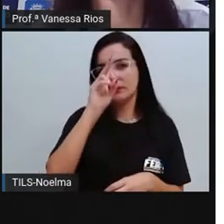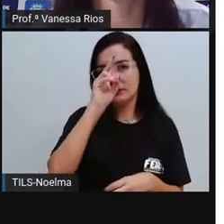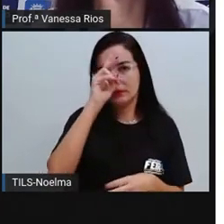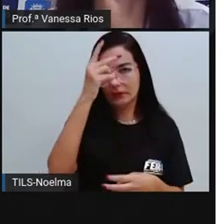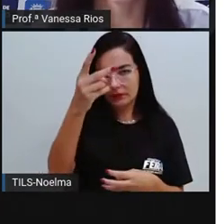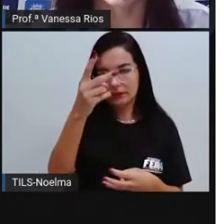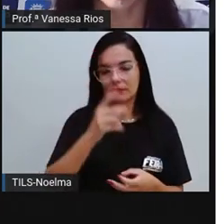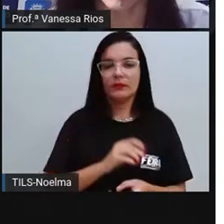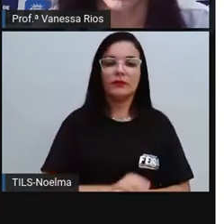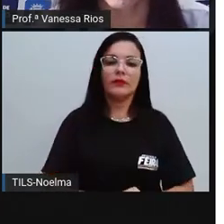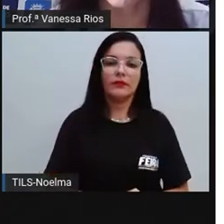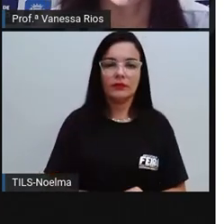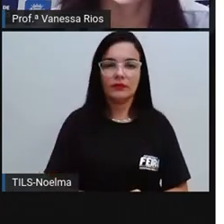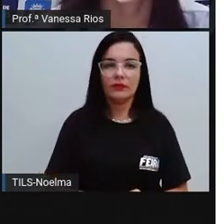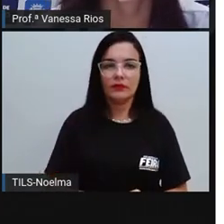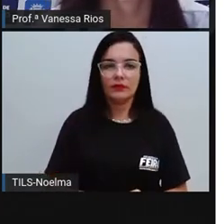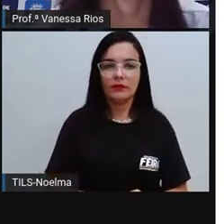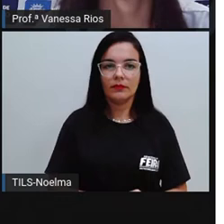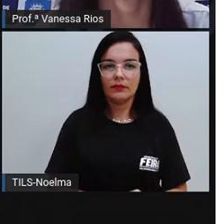antepenúltima.